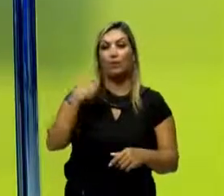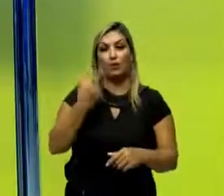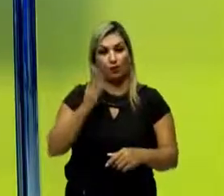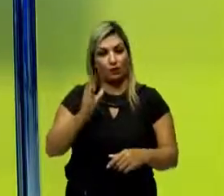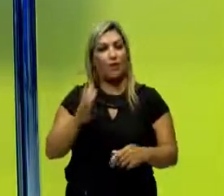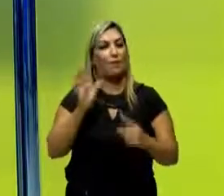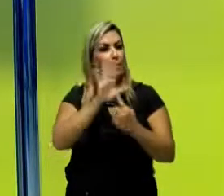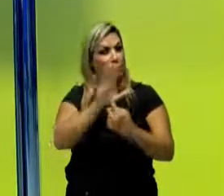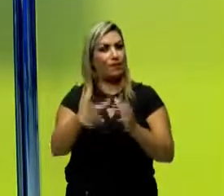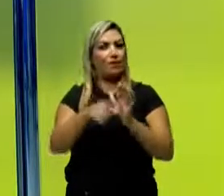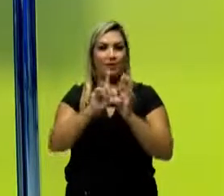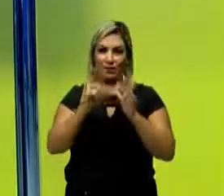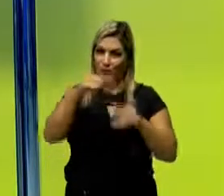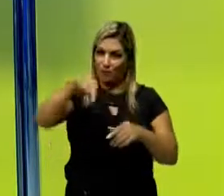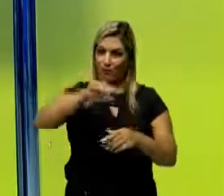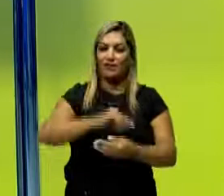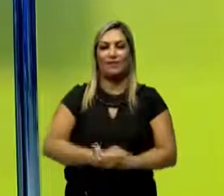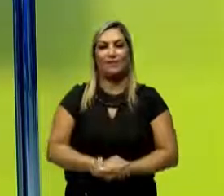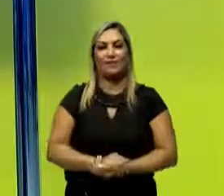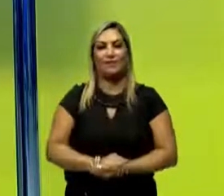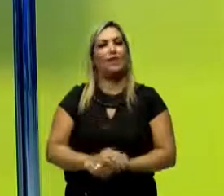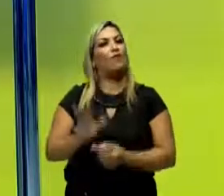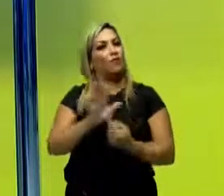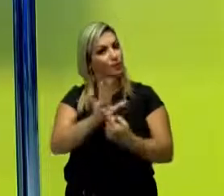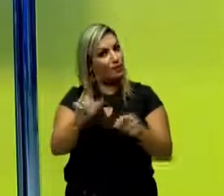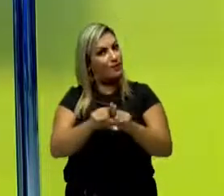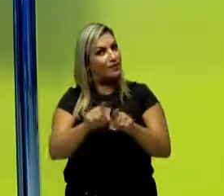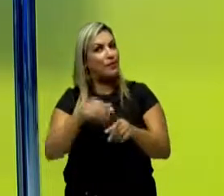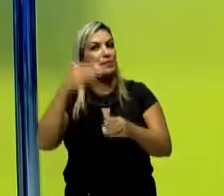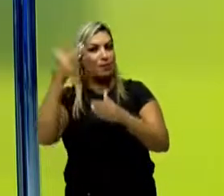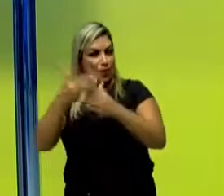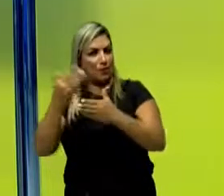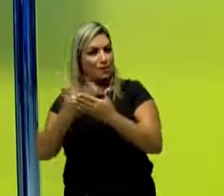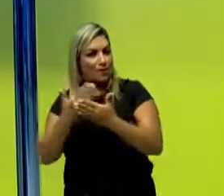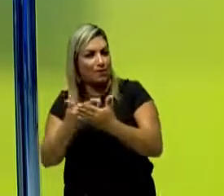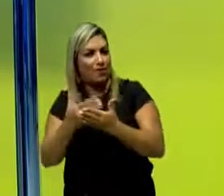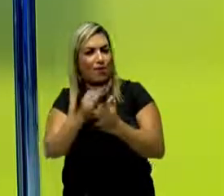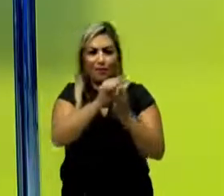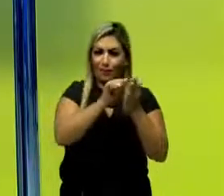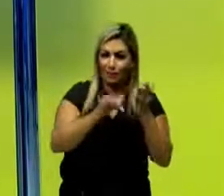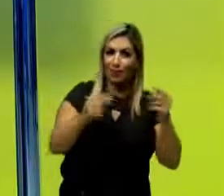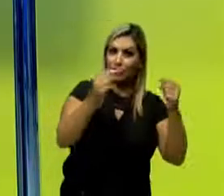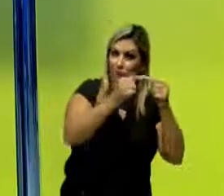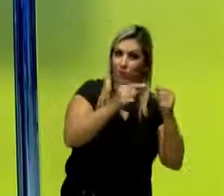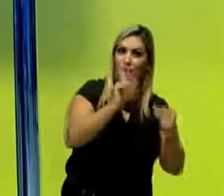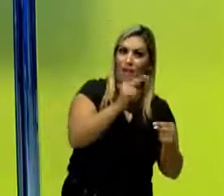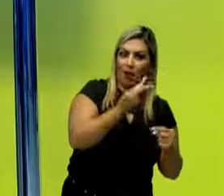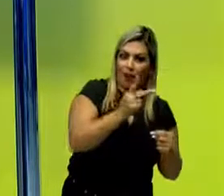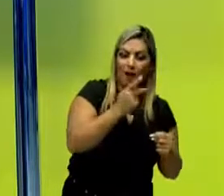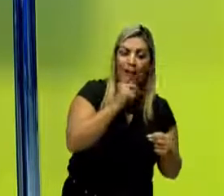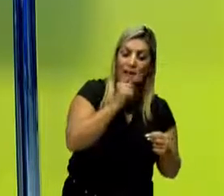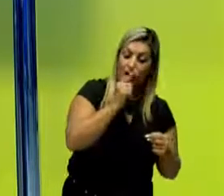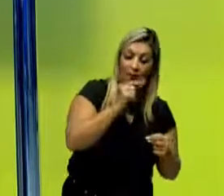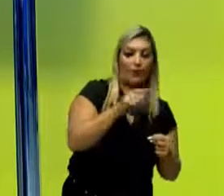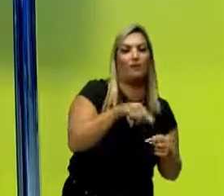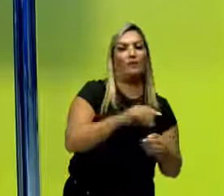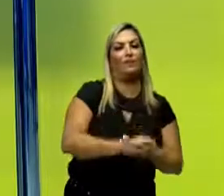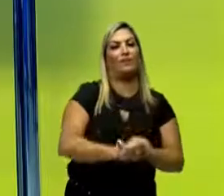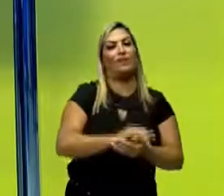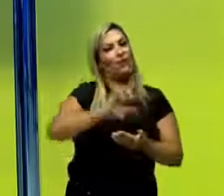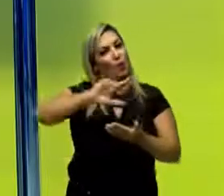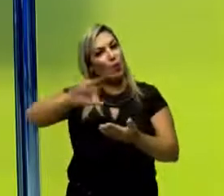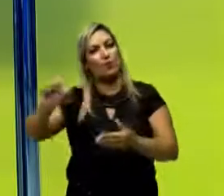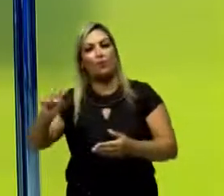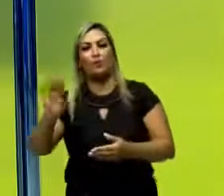referi a vocês anteriormente. E eu vou trazer para vocês também na próxima aula uns exercícios que têm a ver tanto com a água, quanto com essas